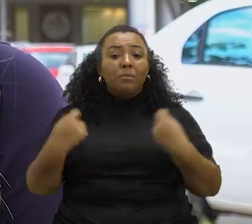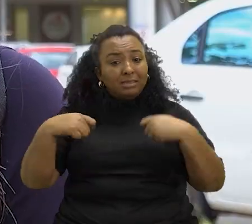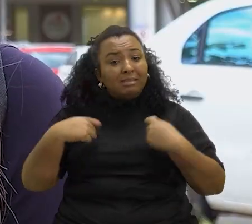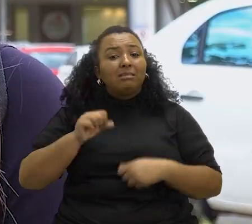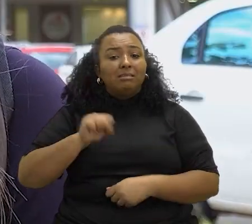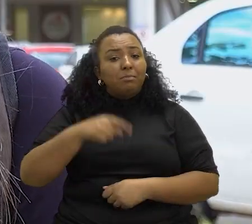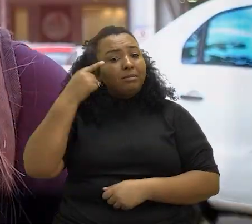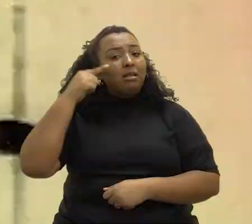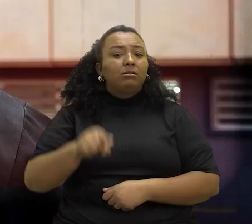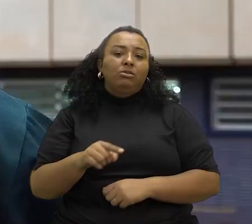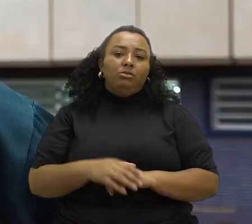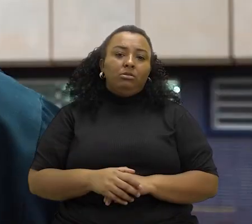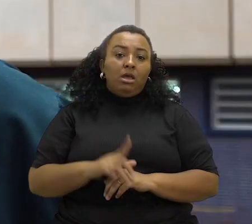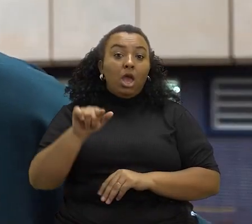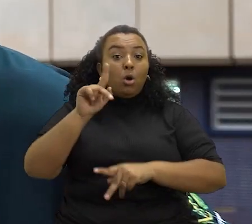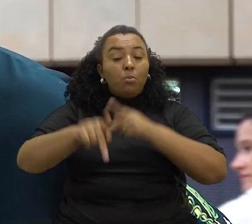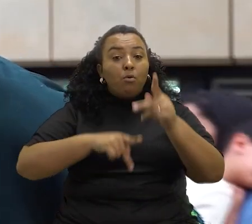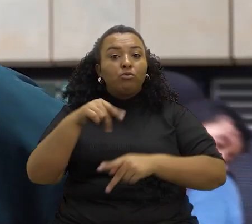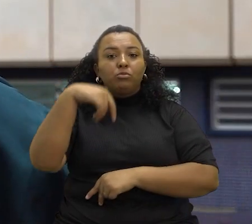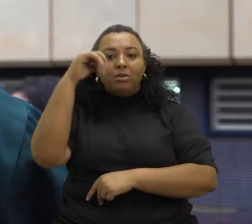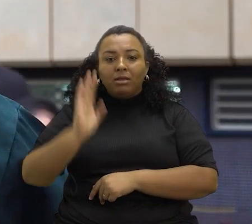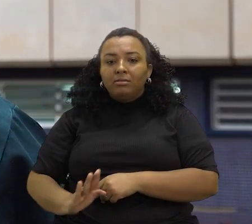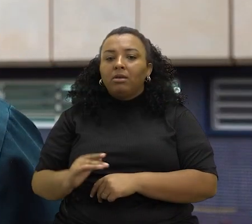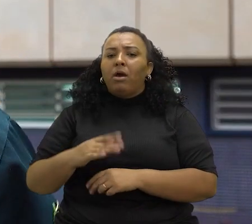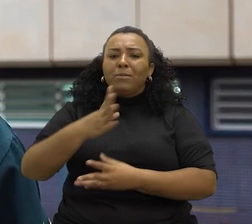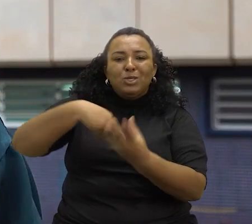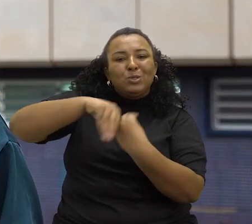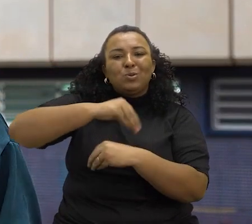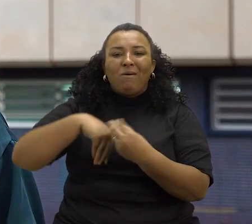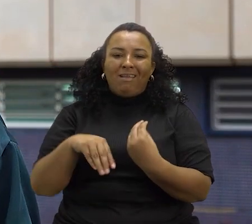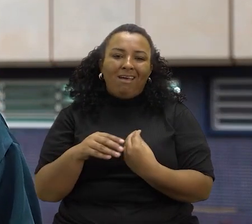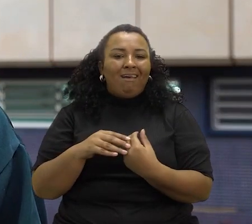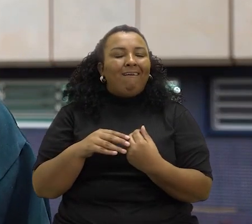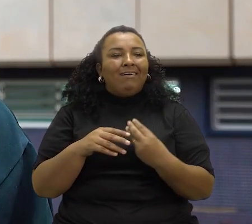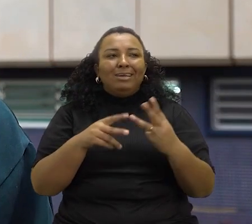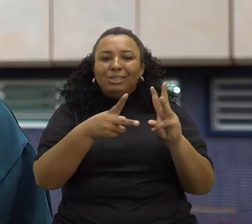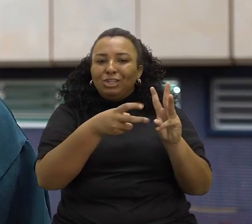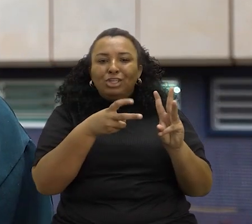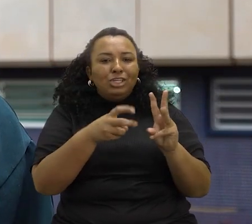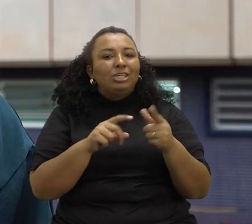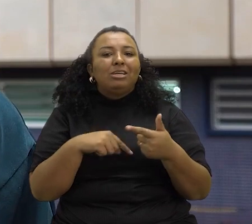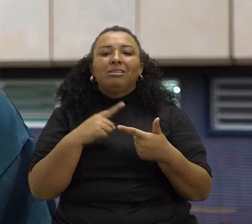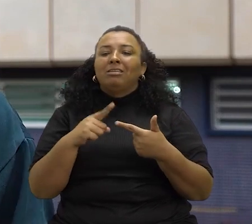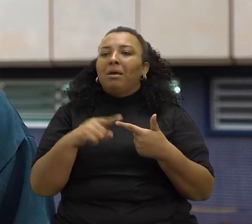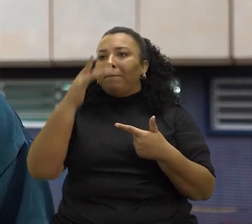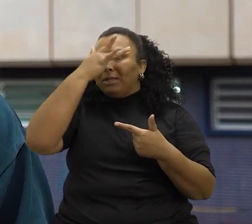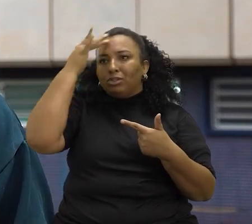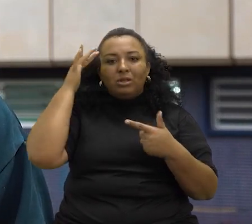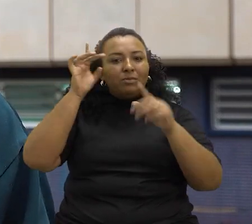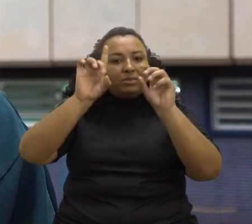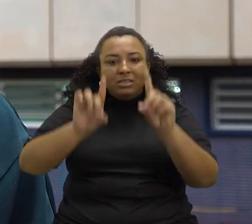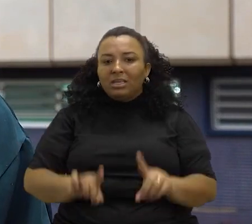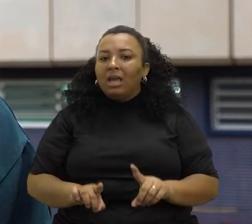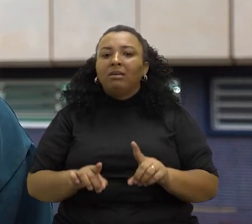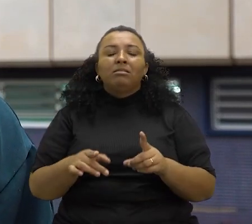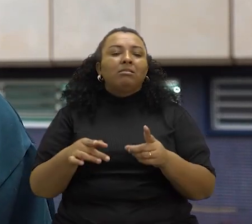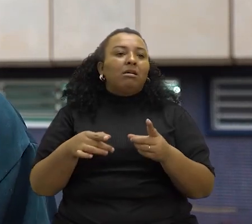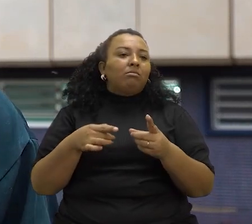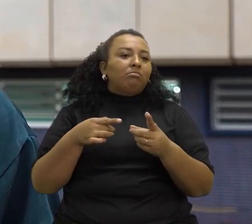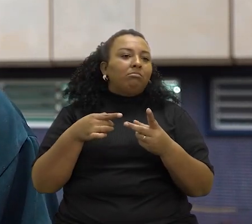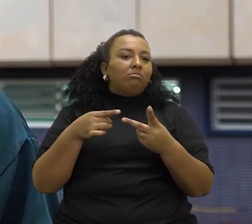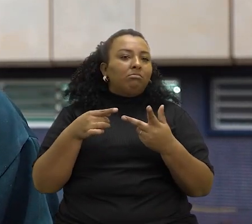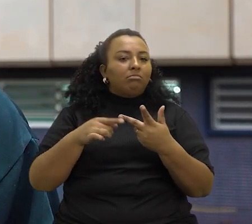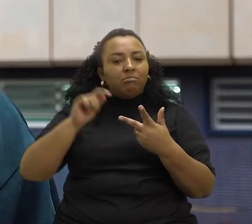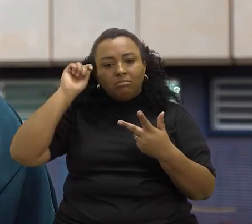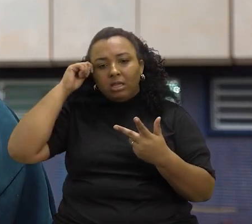sim que pensar nessa pauta. É o povo do Brasil, A tem essa mistura, o povo indígena, o pessoal que tem deficiência física, deficiência